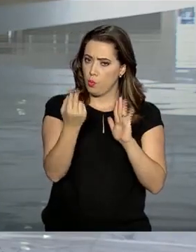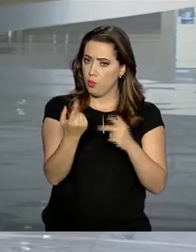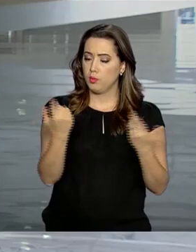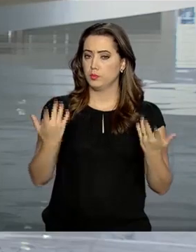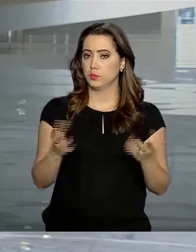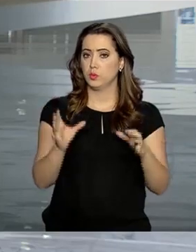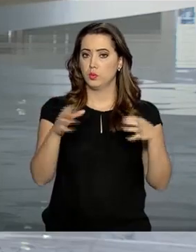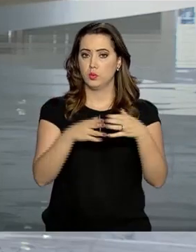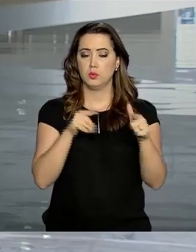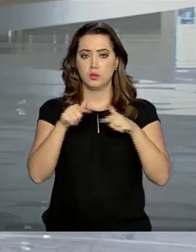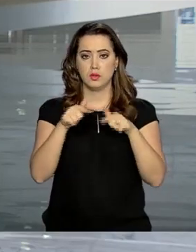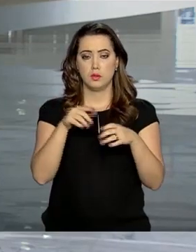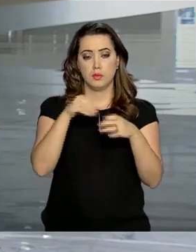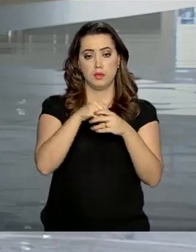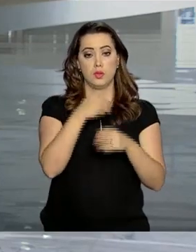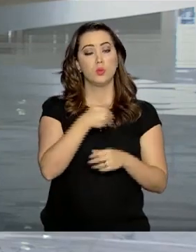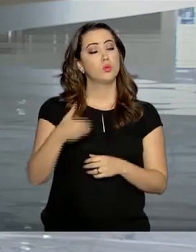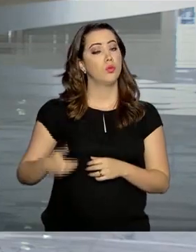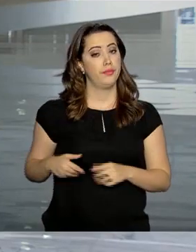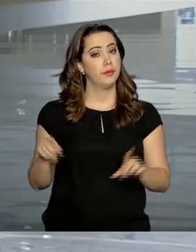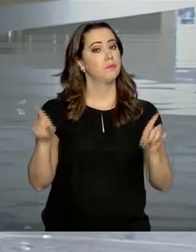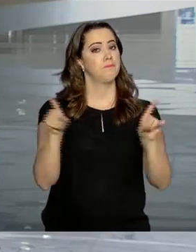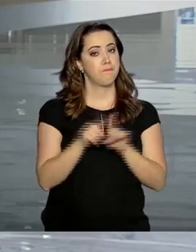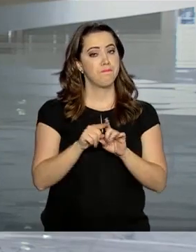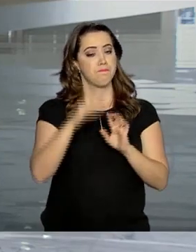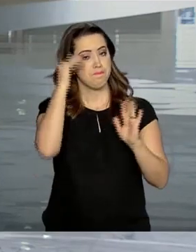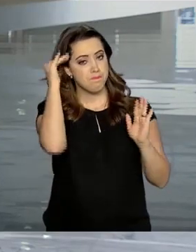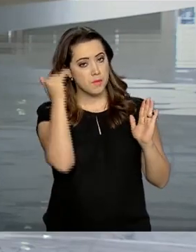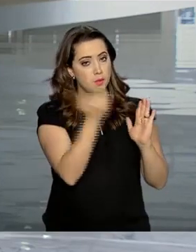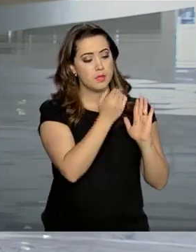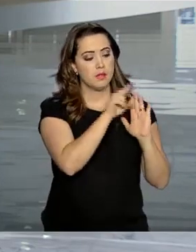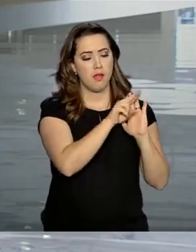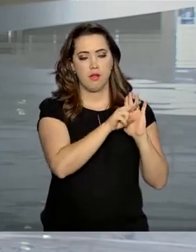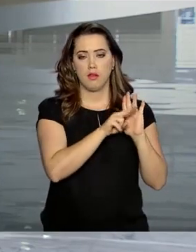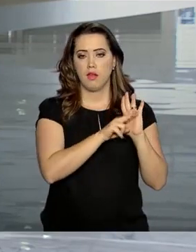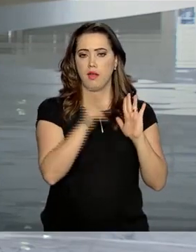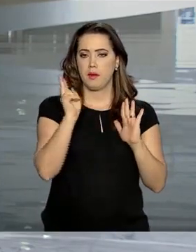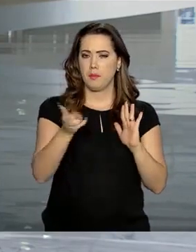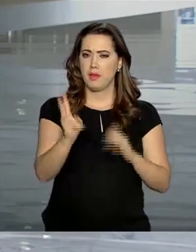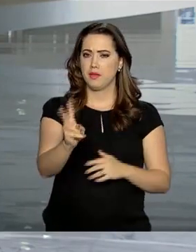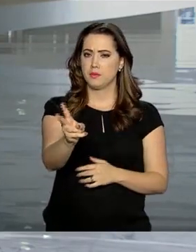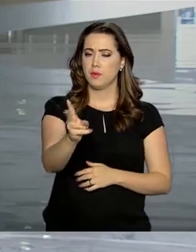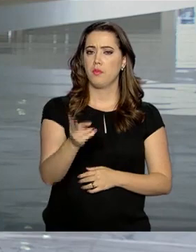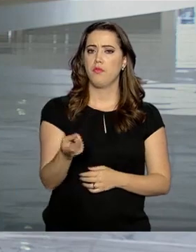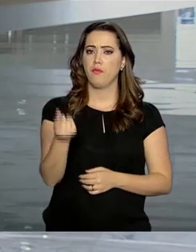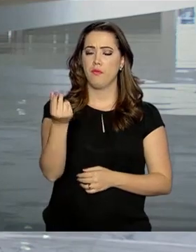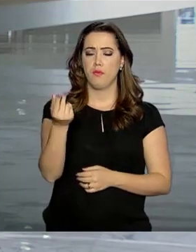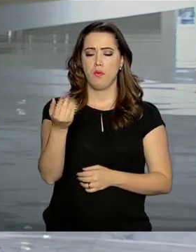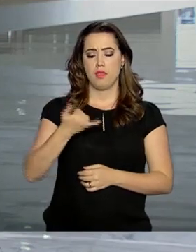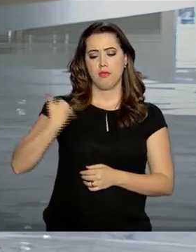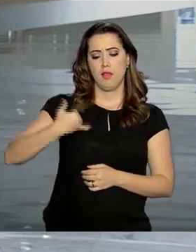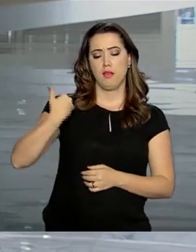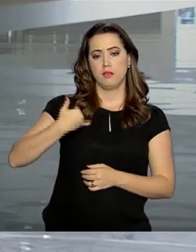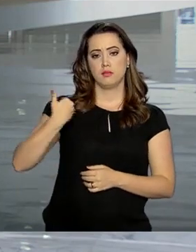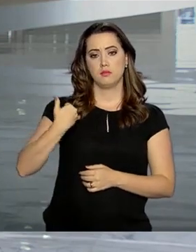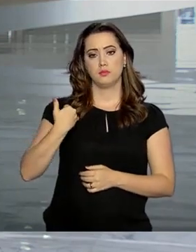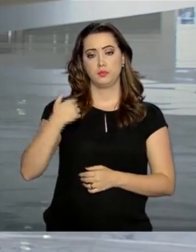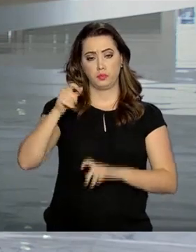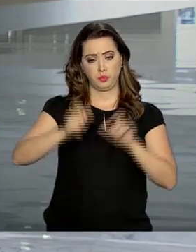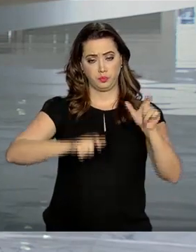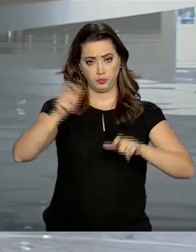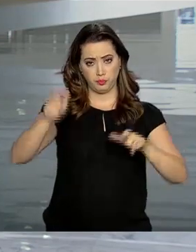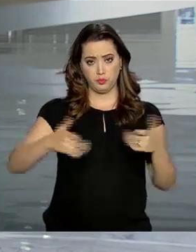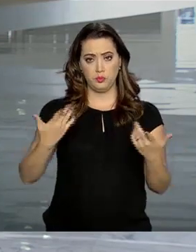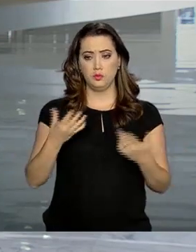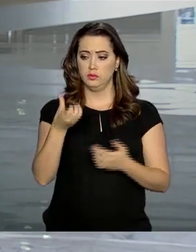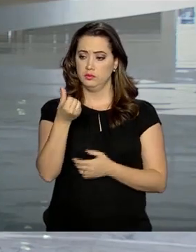Os servidores públicos também vão ter que seguir essas regras, vão ter que se aposentar com a mesma idade do regime